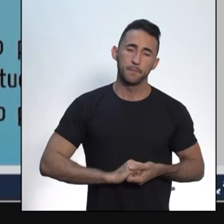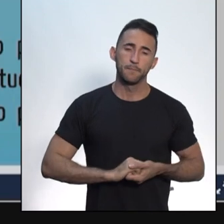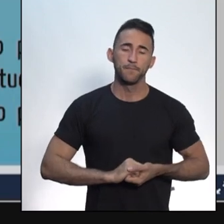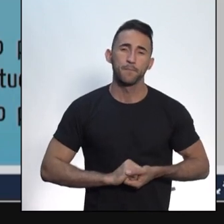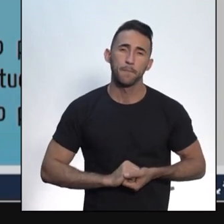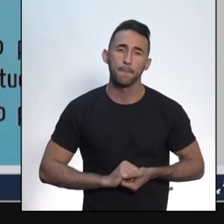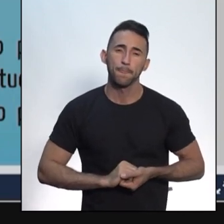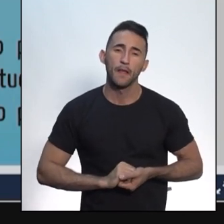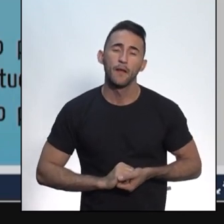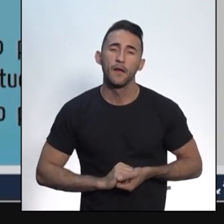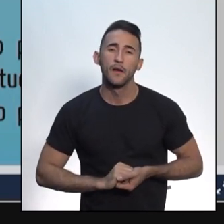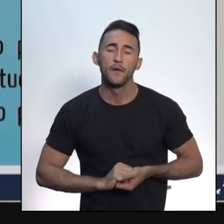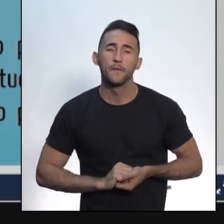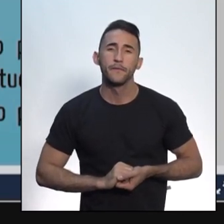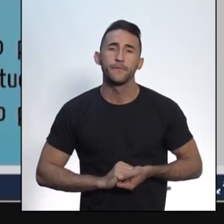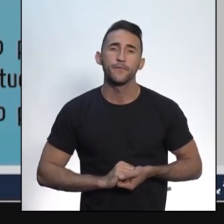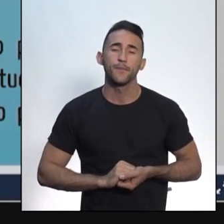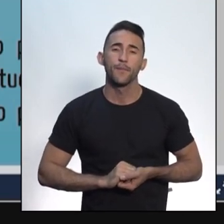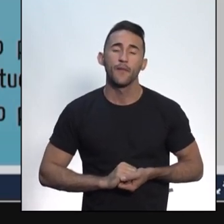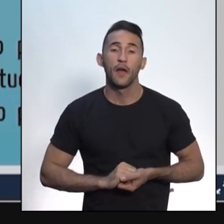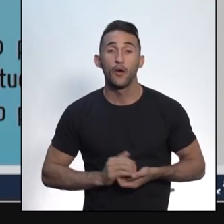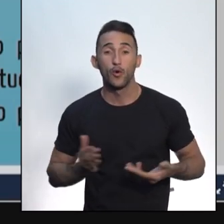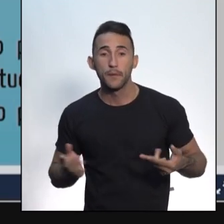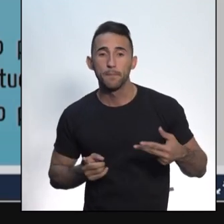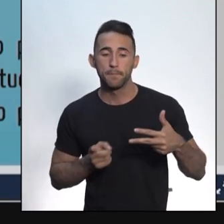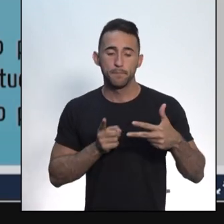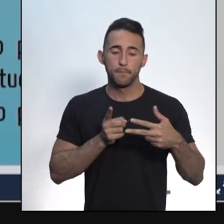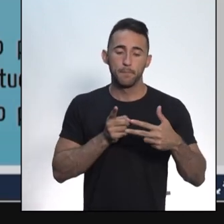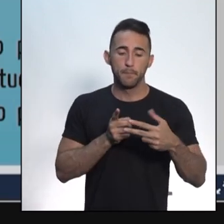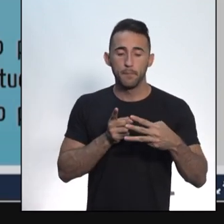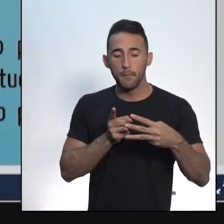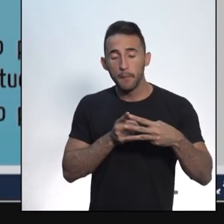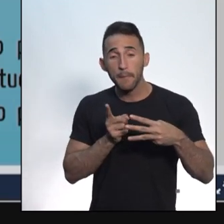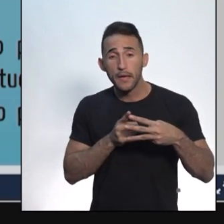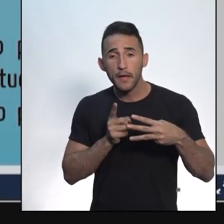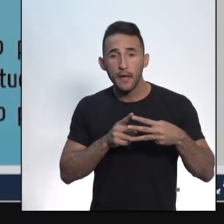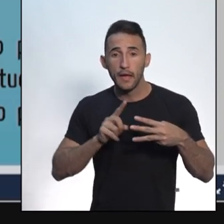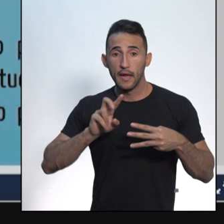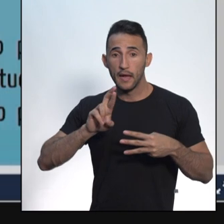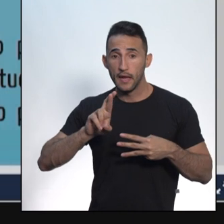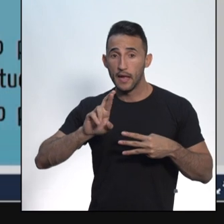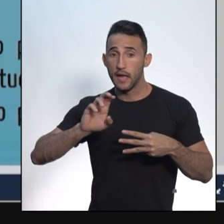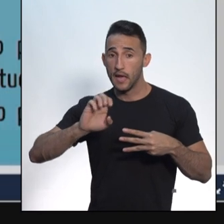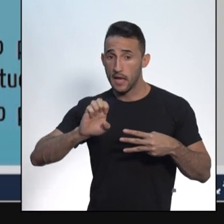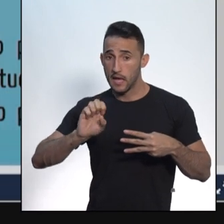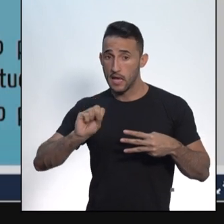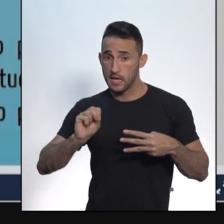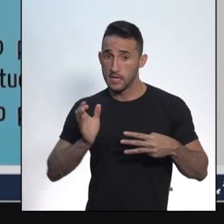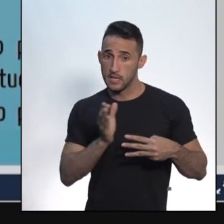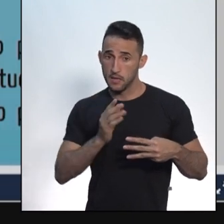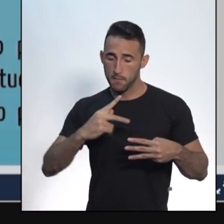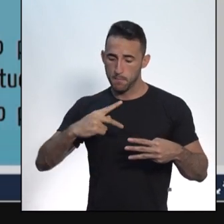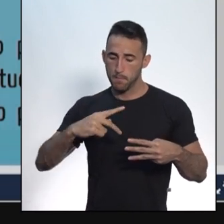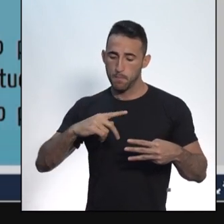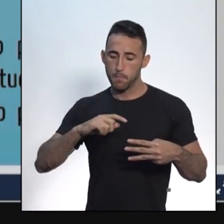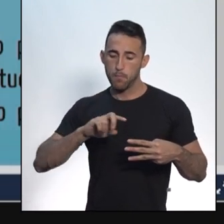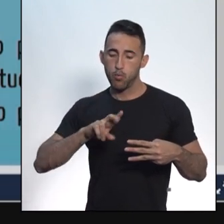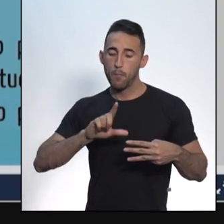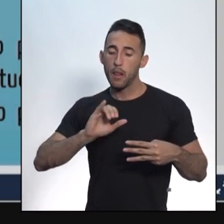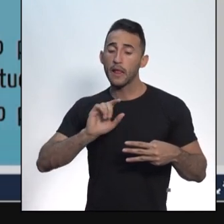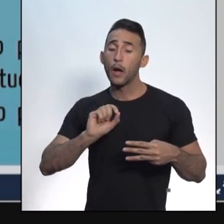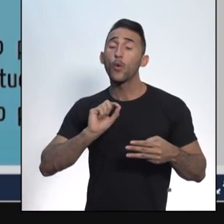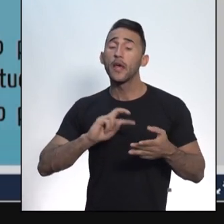Então, vamos voltar aqui para a primeira parte. Respública. Governo que tem como objetivo